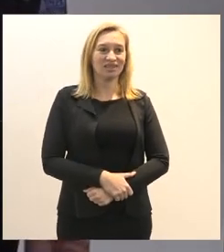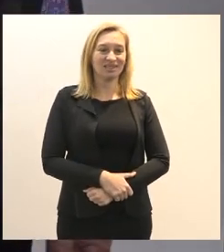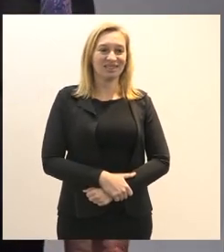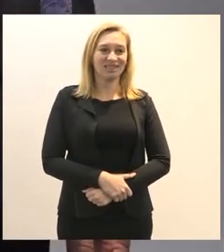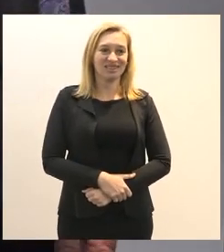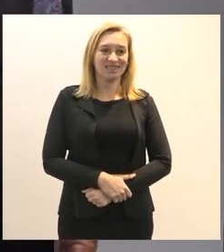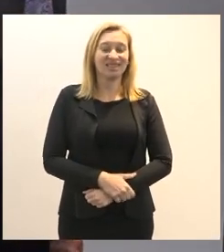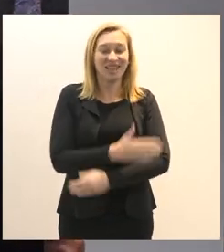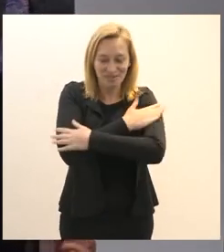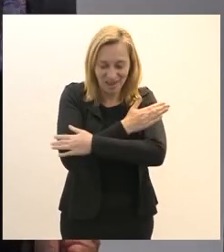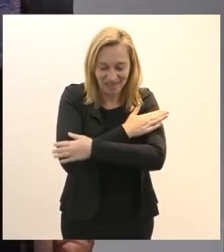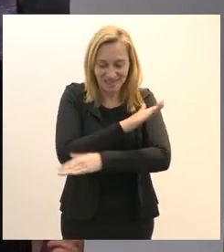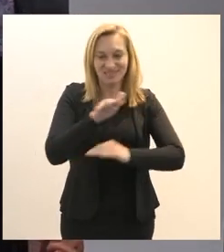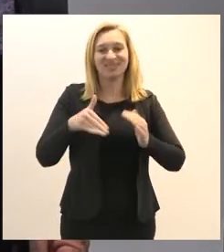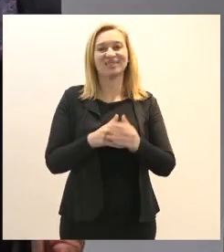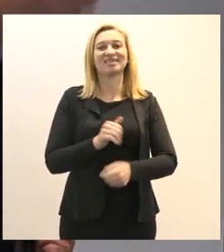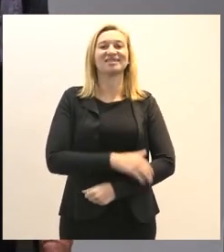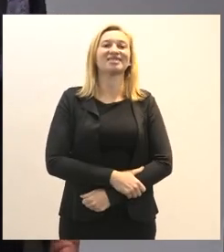abraço a todos